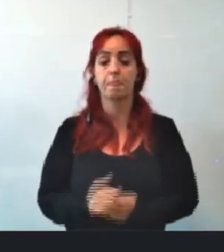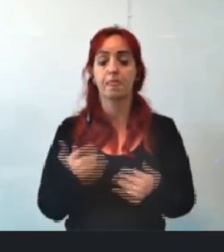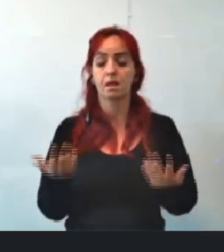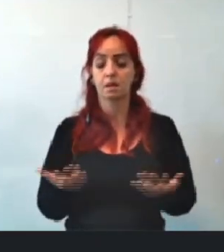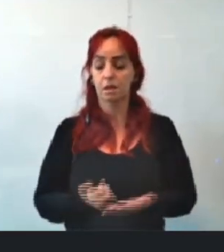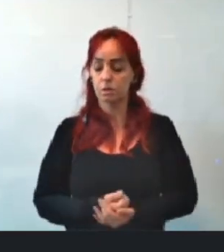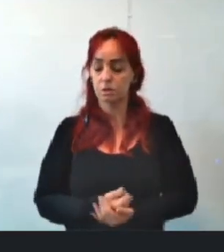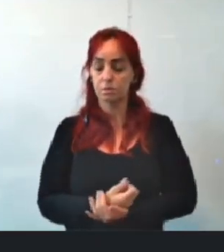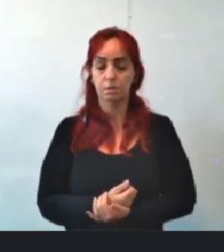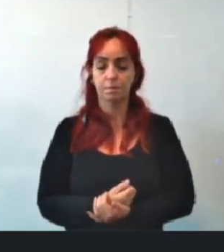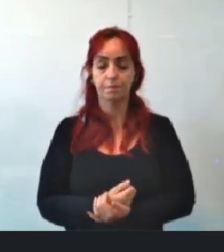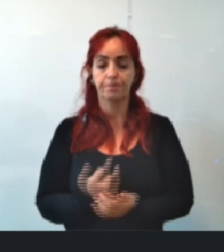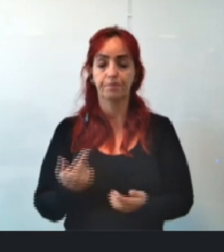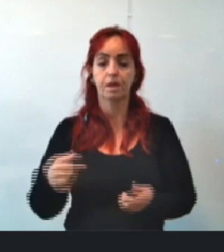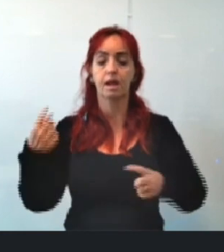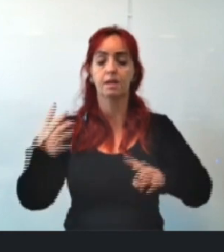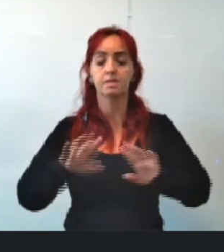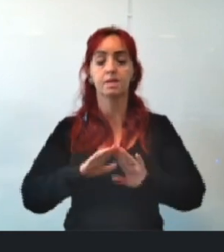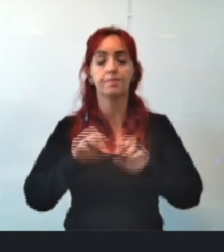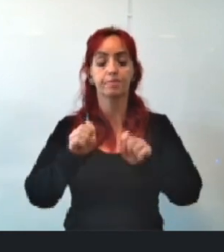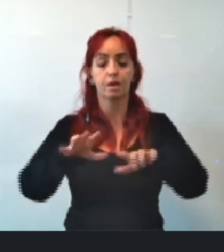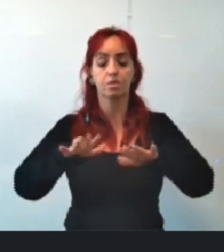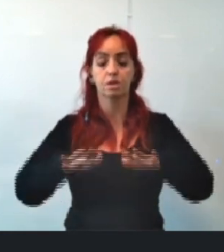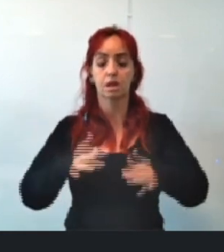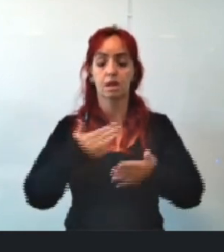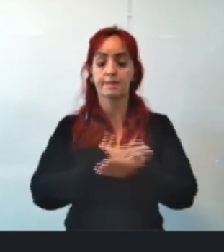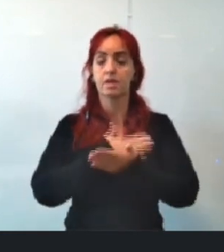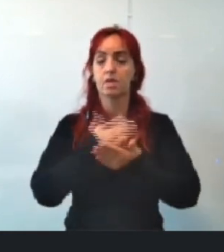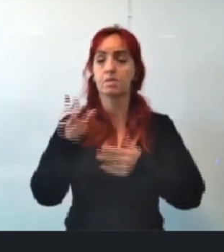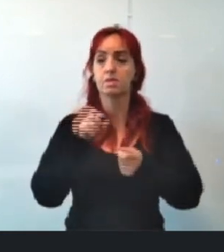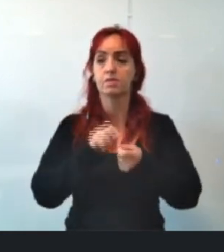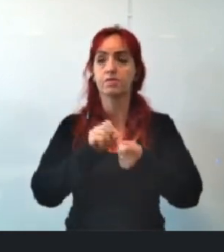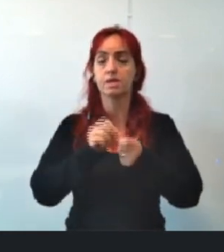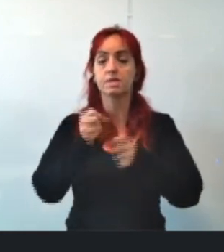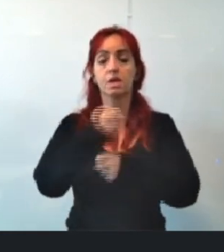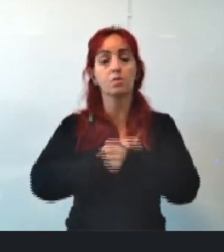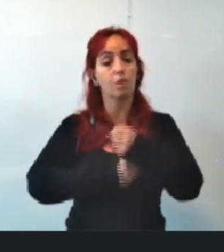Essa audiência pública, nós começamos a fazê-la no ano passado.